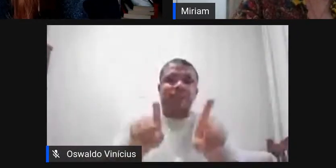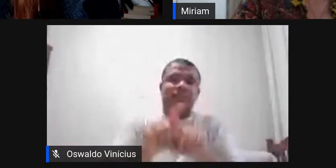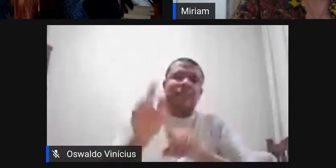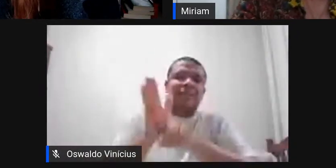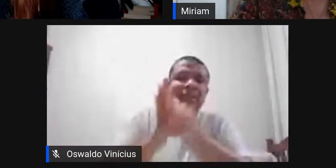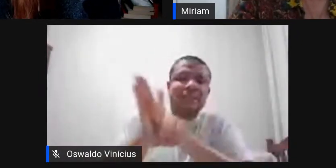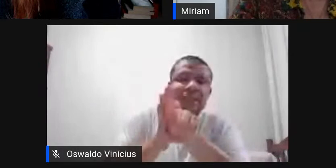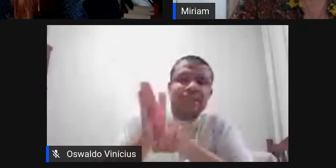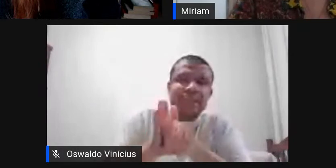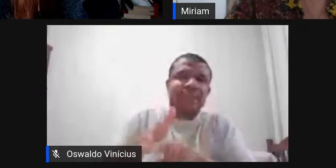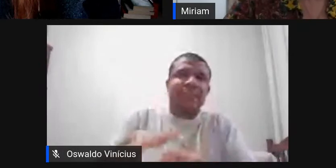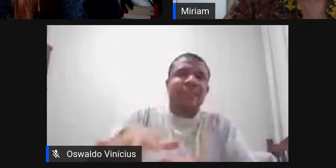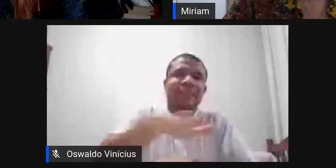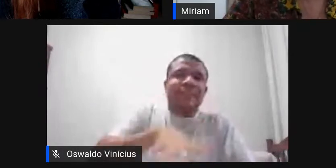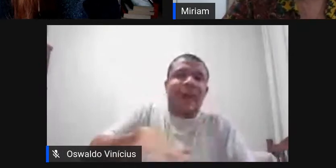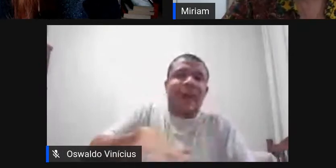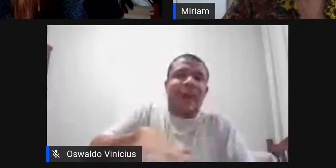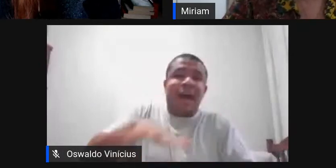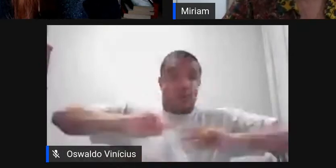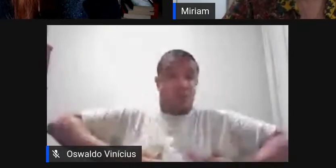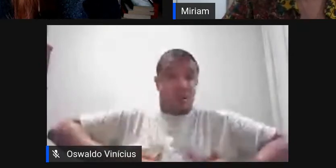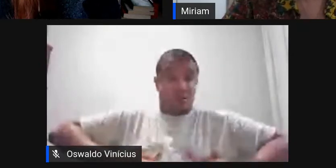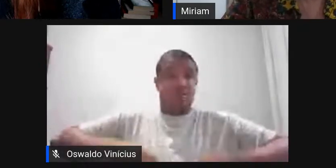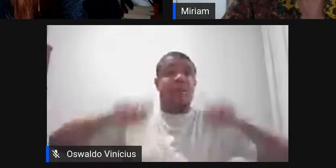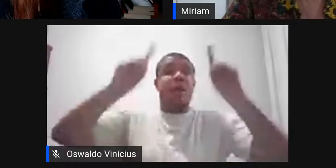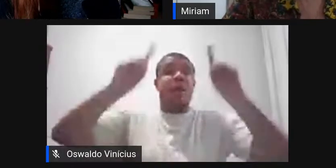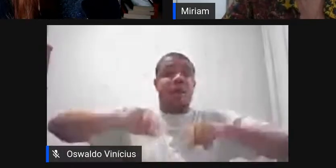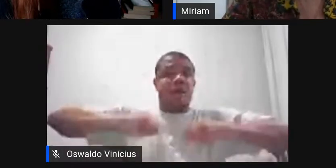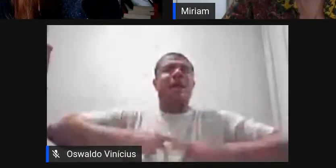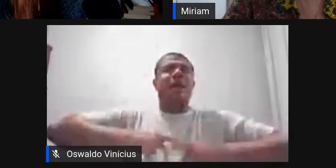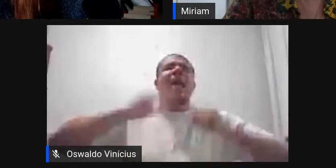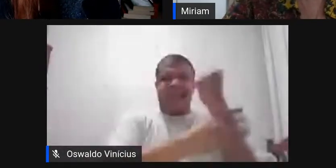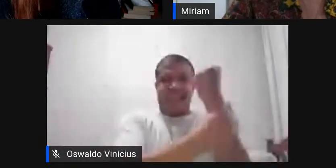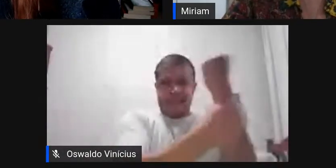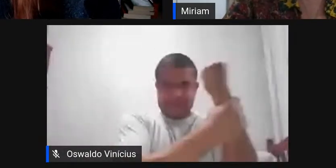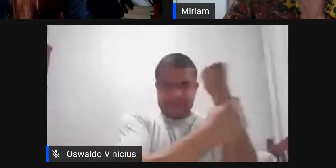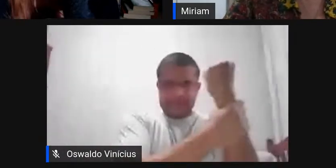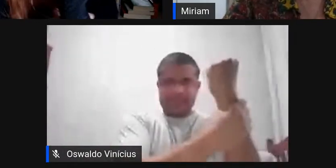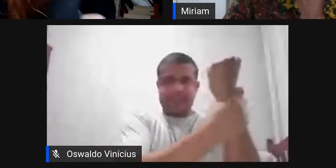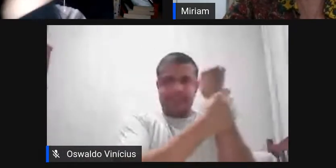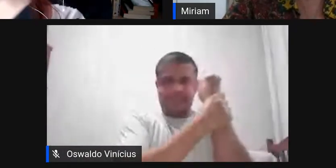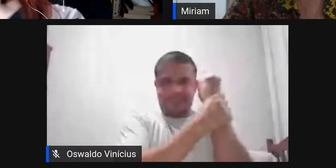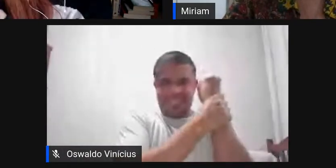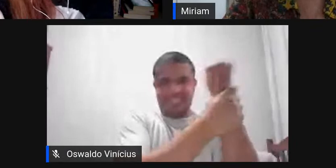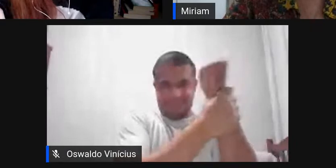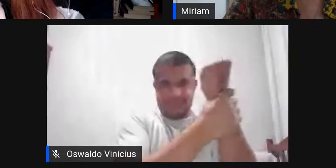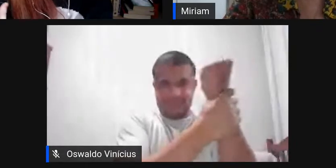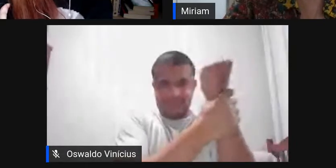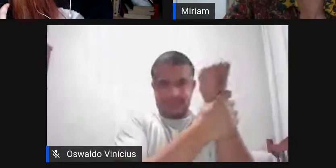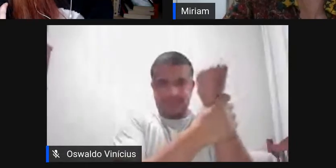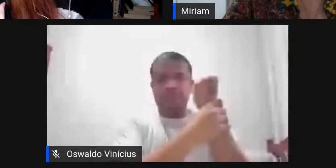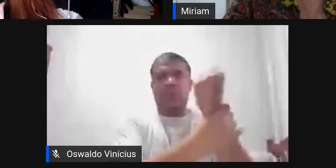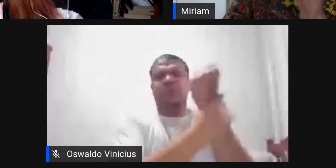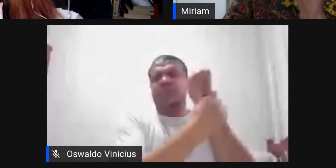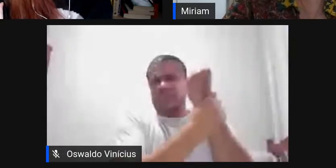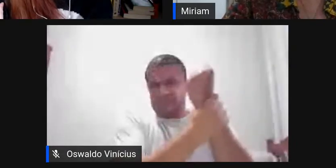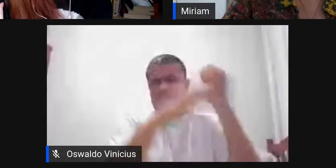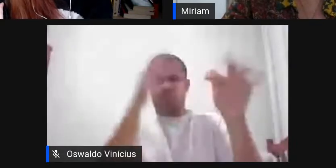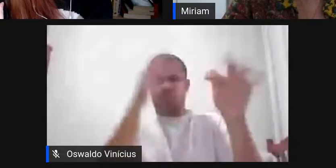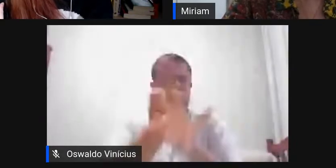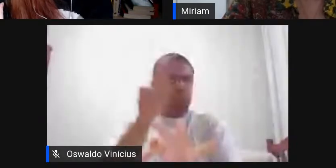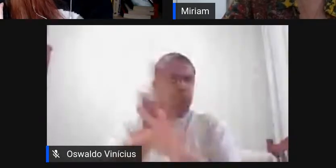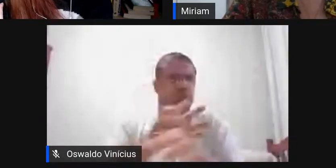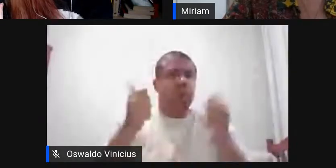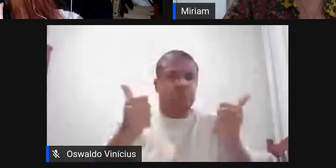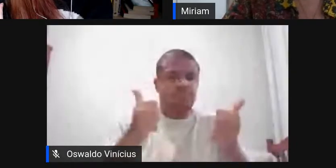de humanas né isso é um ato de resistência né eu acho que é uma forma que a gente pode resistir a isso porque assim